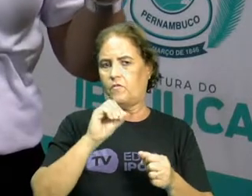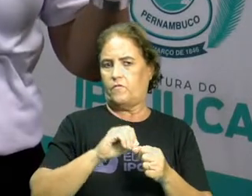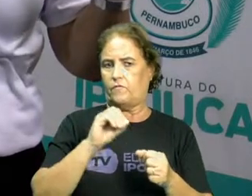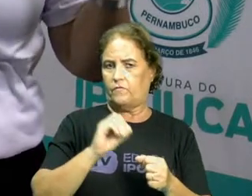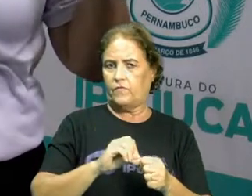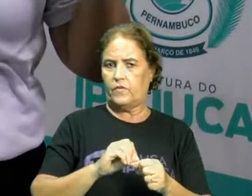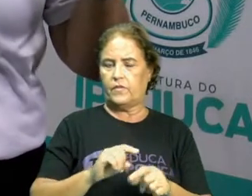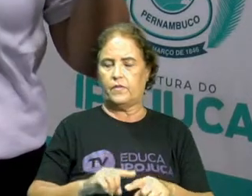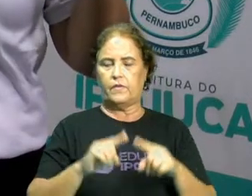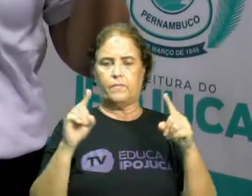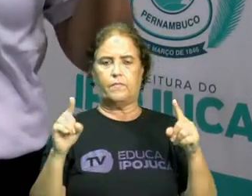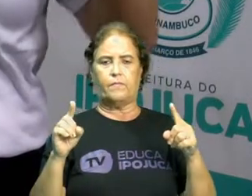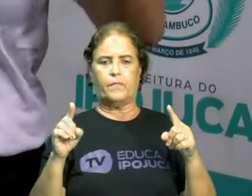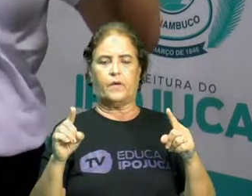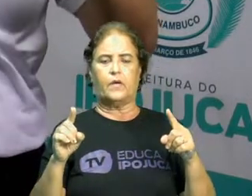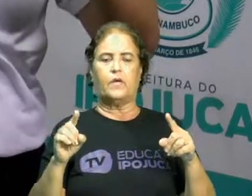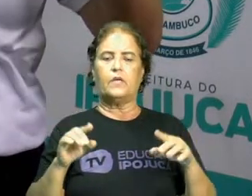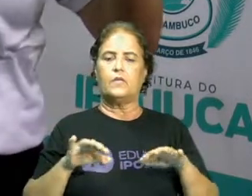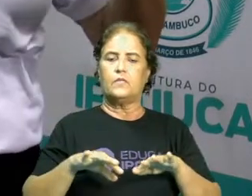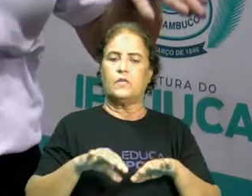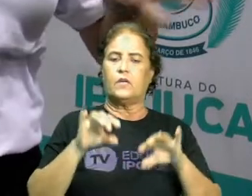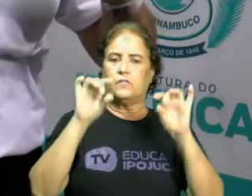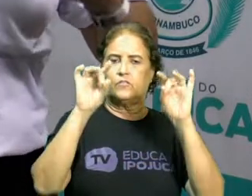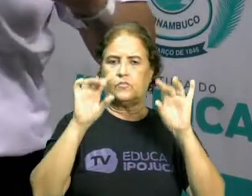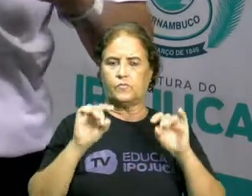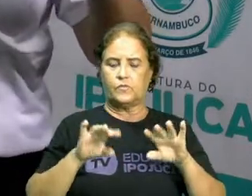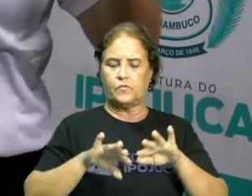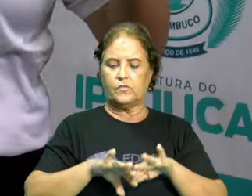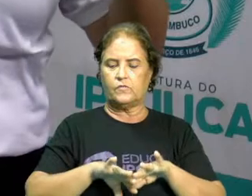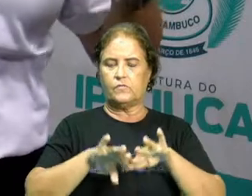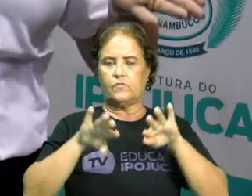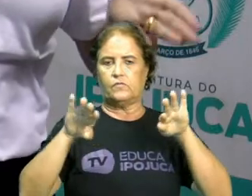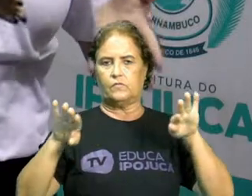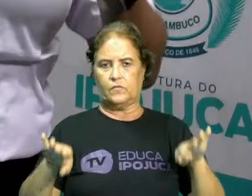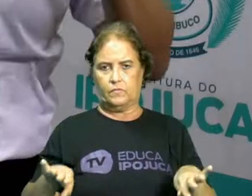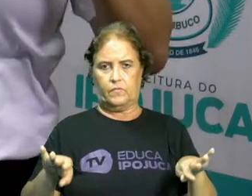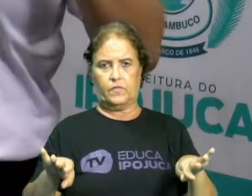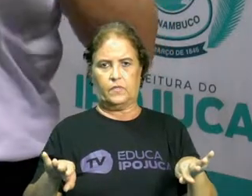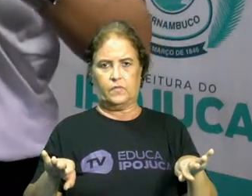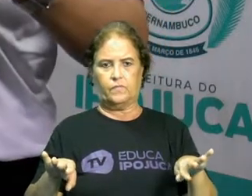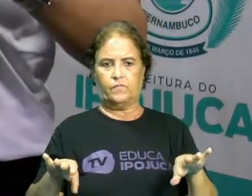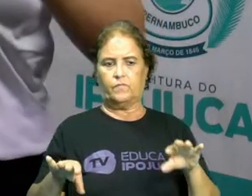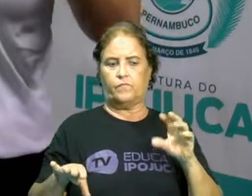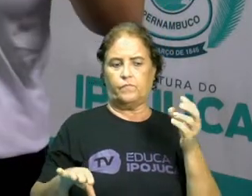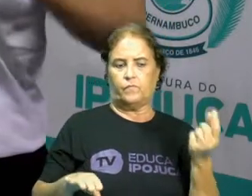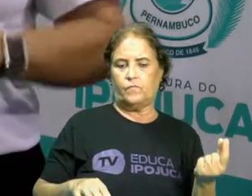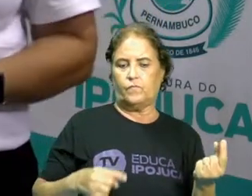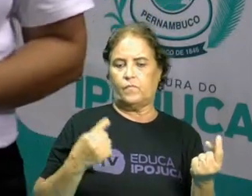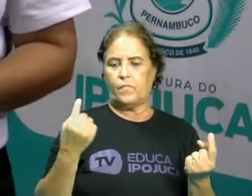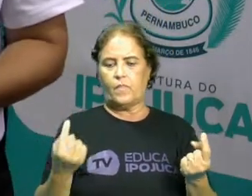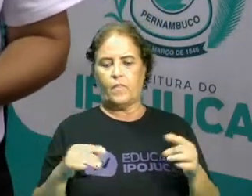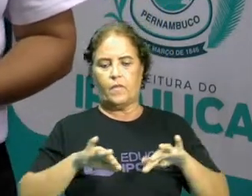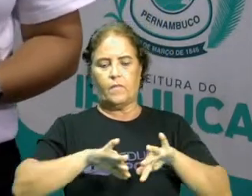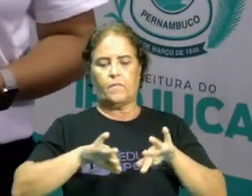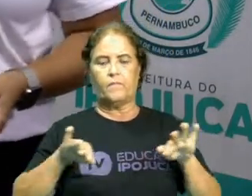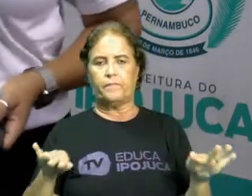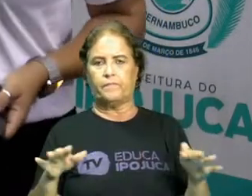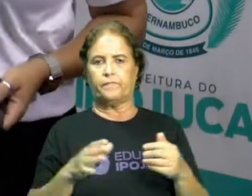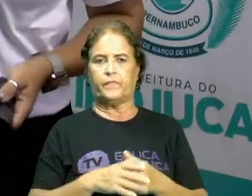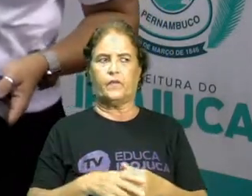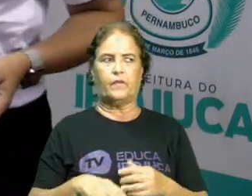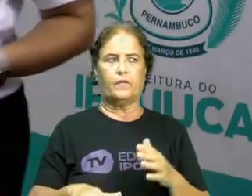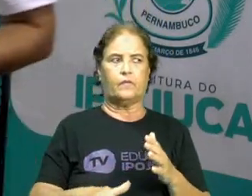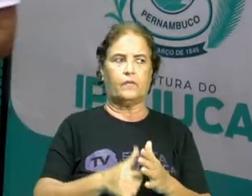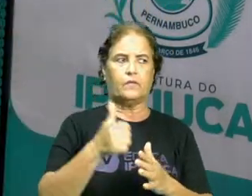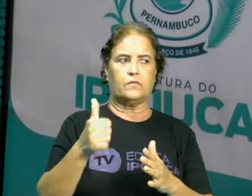como se ela fosse o DNA. Ela vai diferenciar uma matéria da outra. Então, a nossa